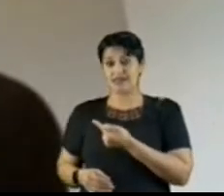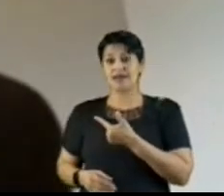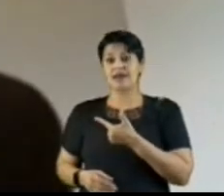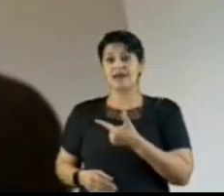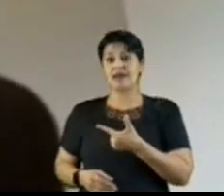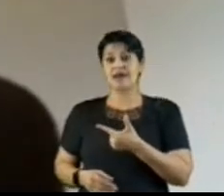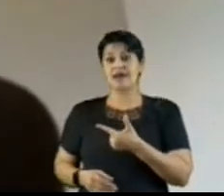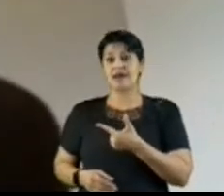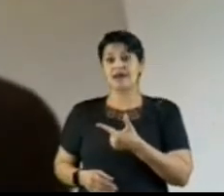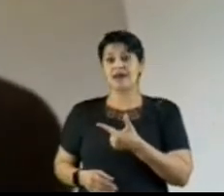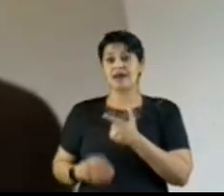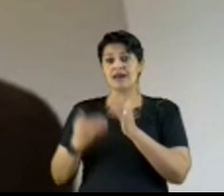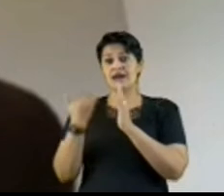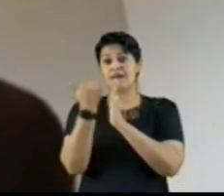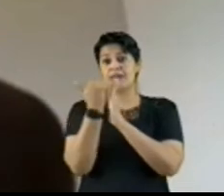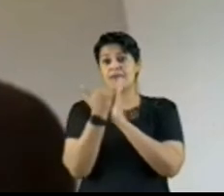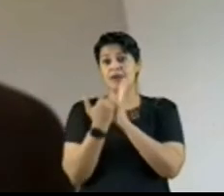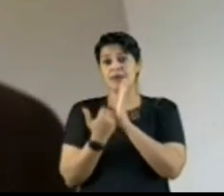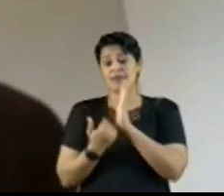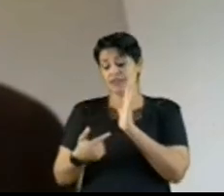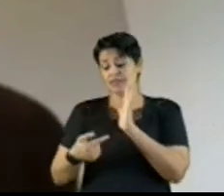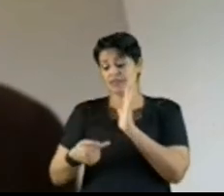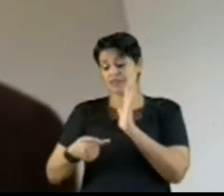e de capital humano